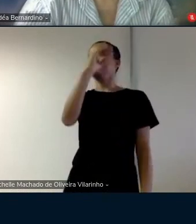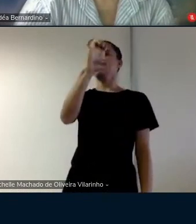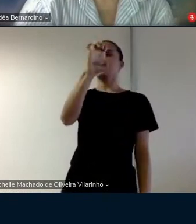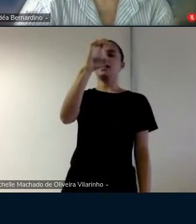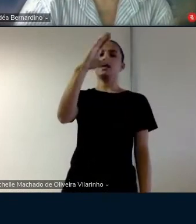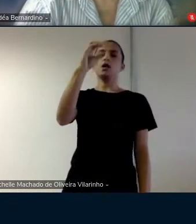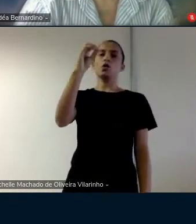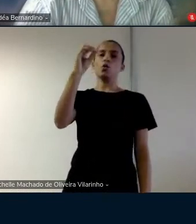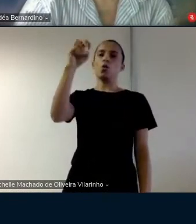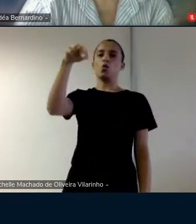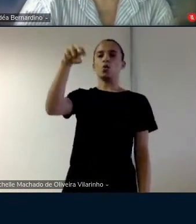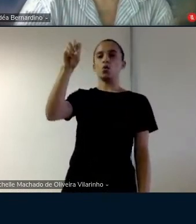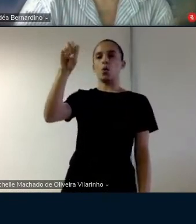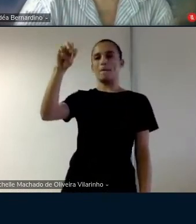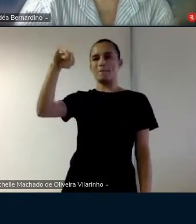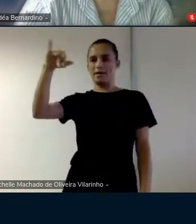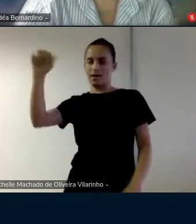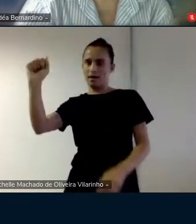economista